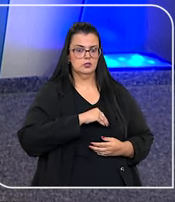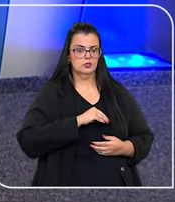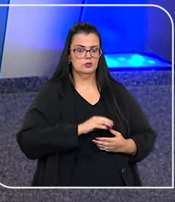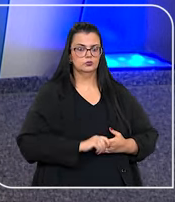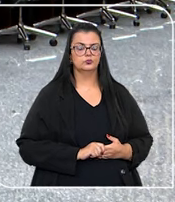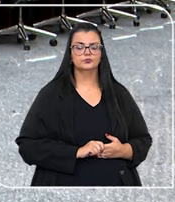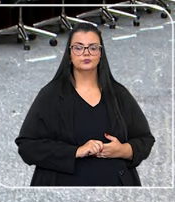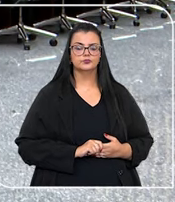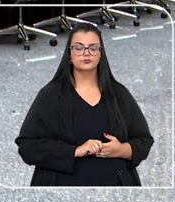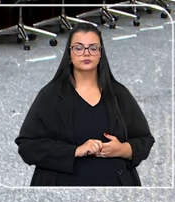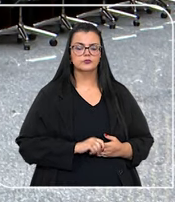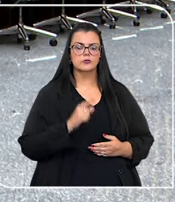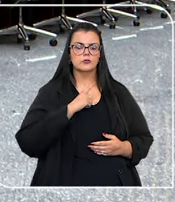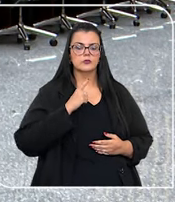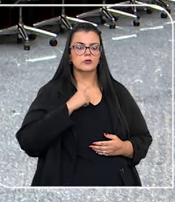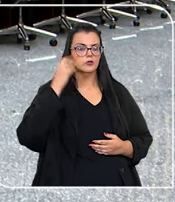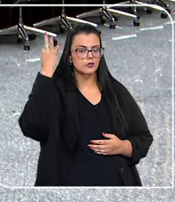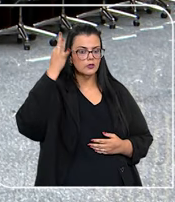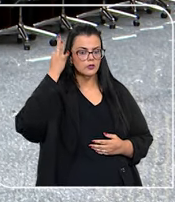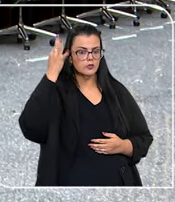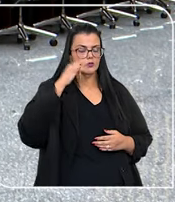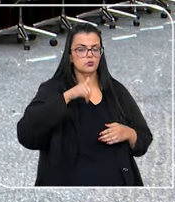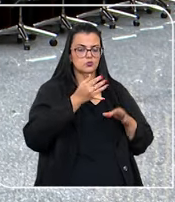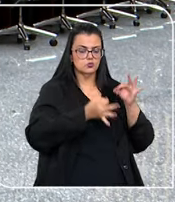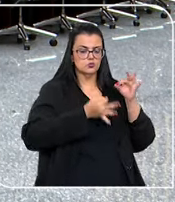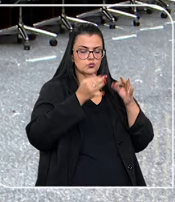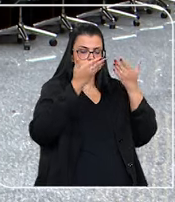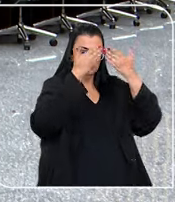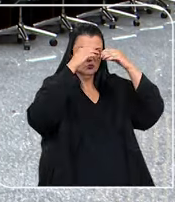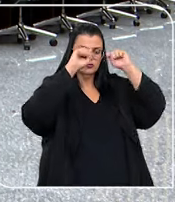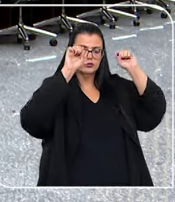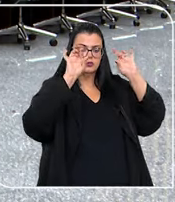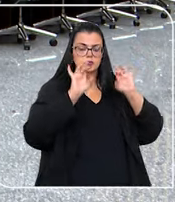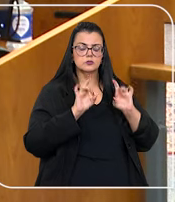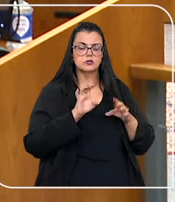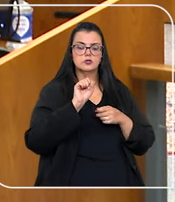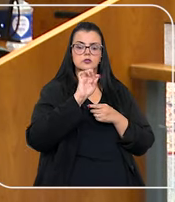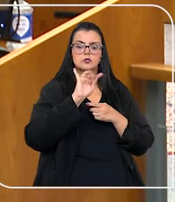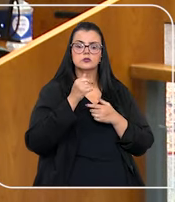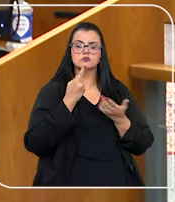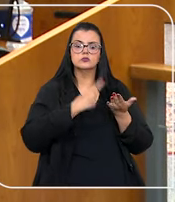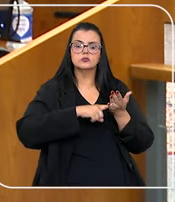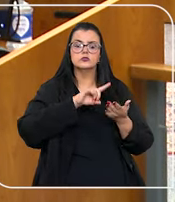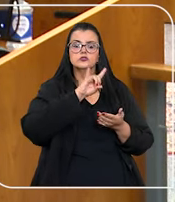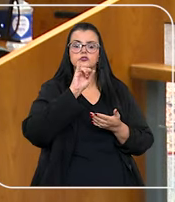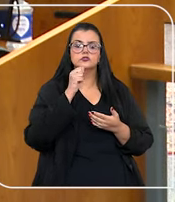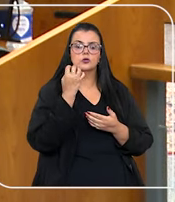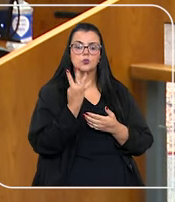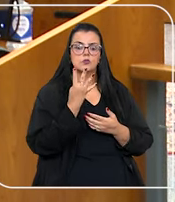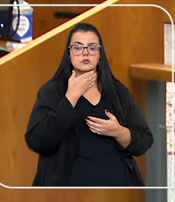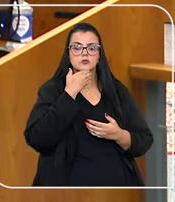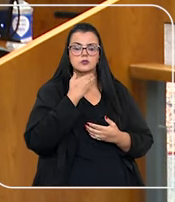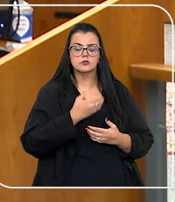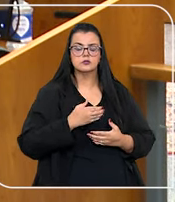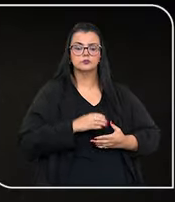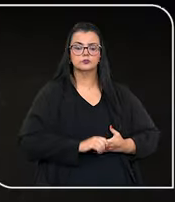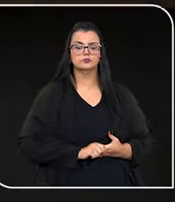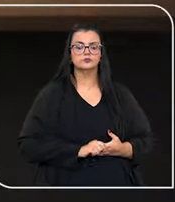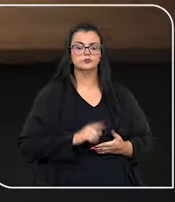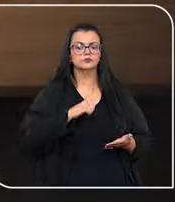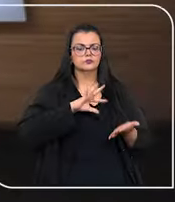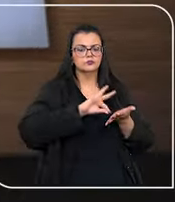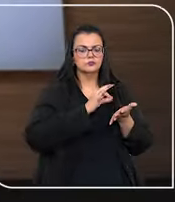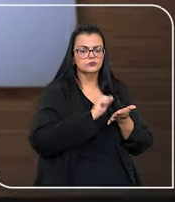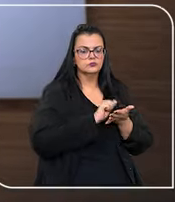mínimos. O julgamento da tese pela Corte Especial do STJ foi marcado para o dia 4 de dezembro.